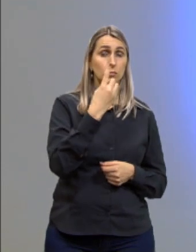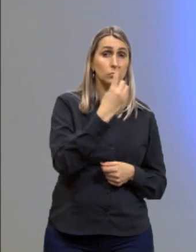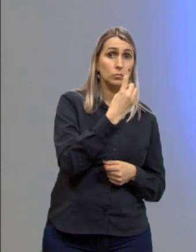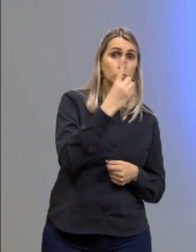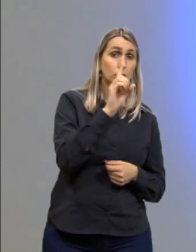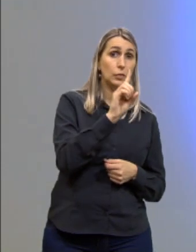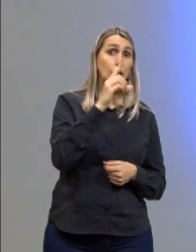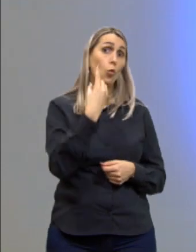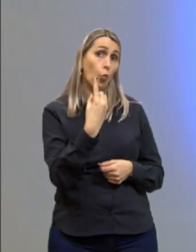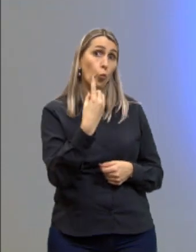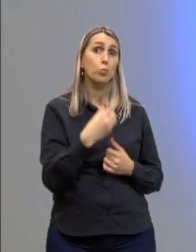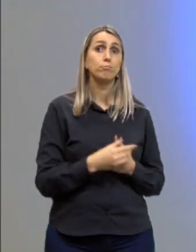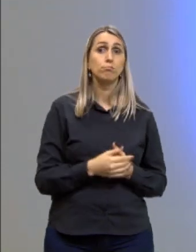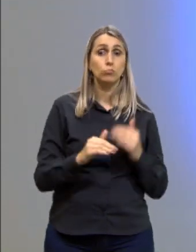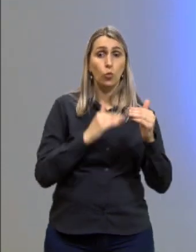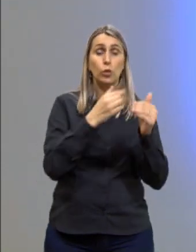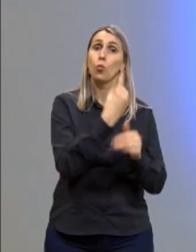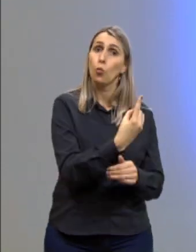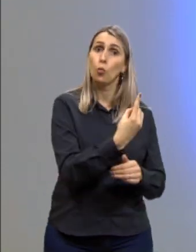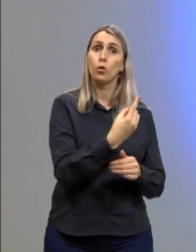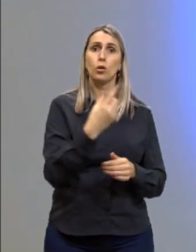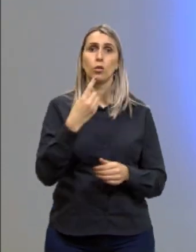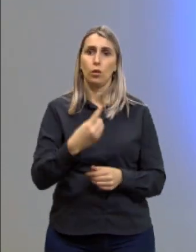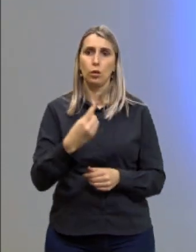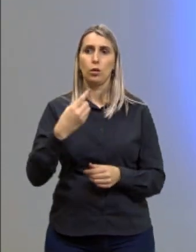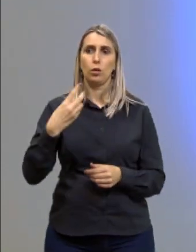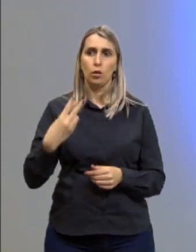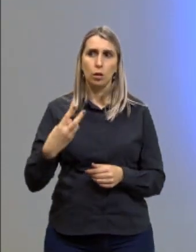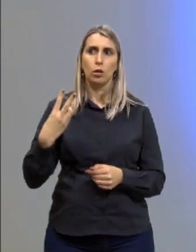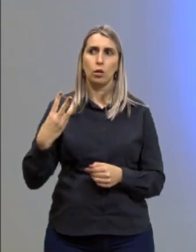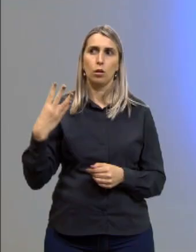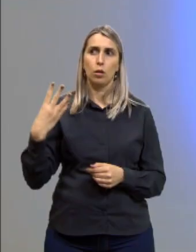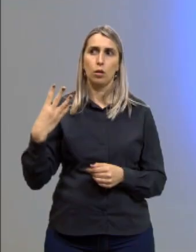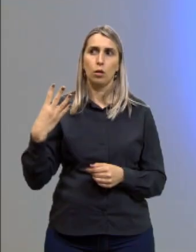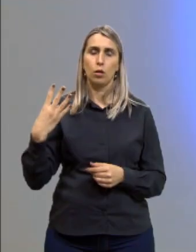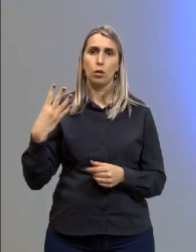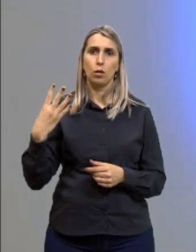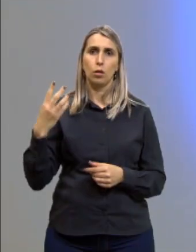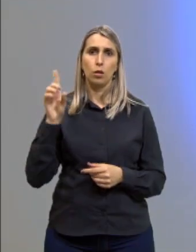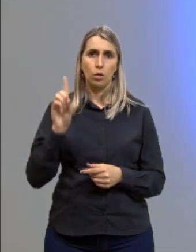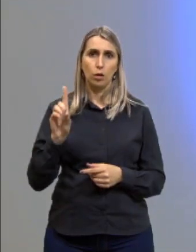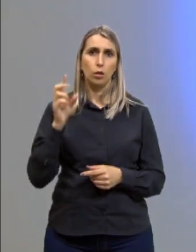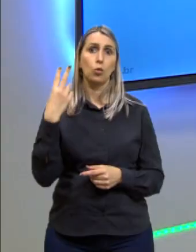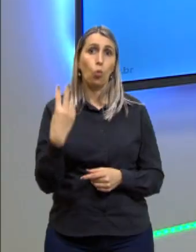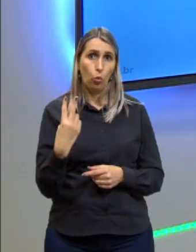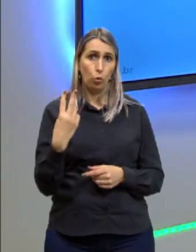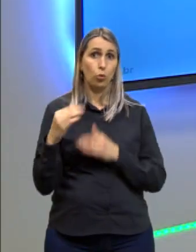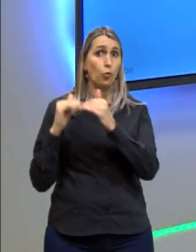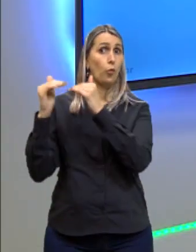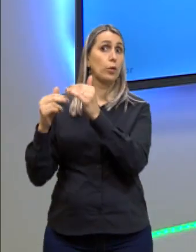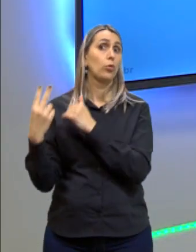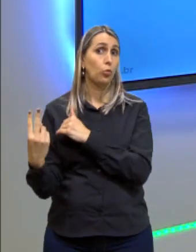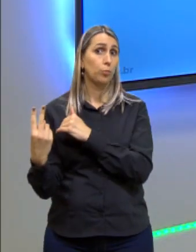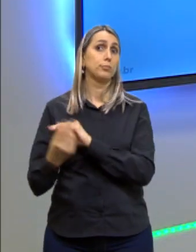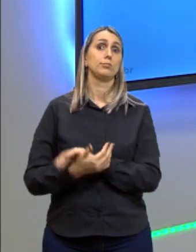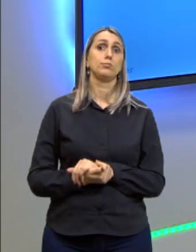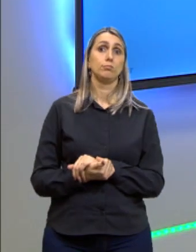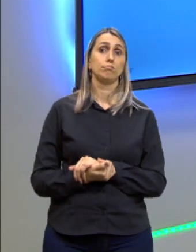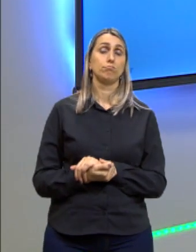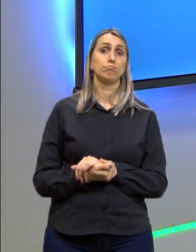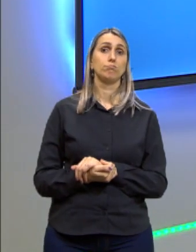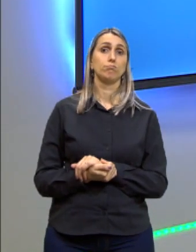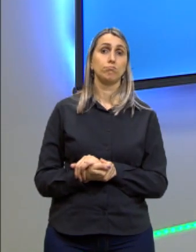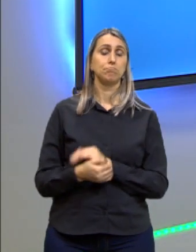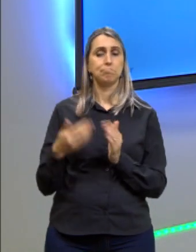desenvolvimento 1. 1, 2, 3, 4, no desenvolvimento 2. Então, já